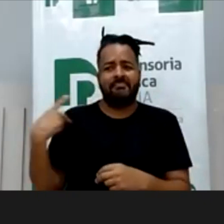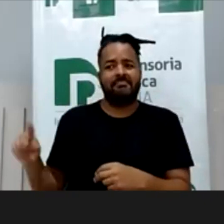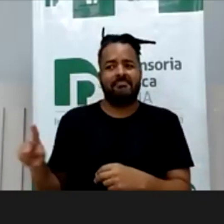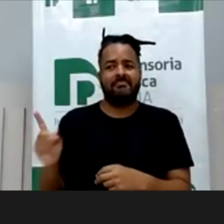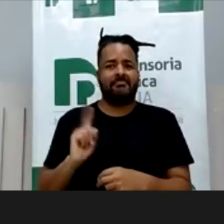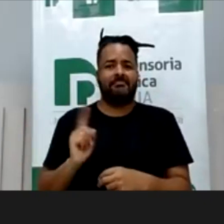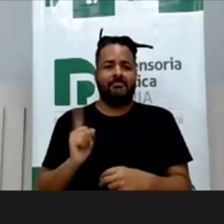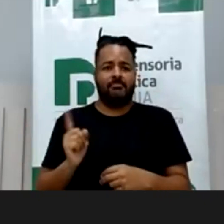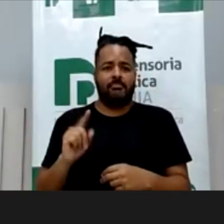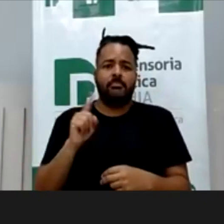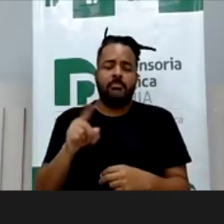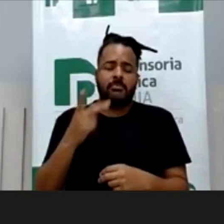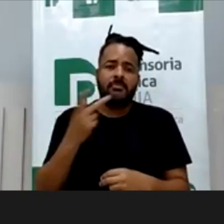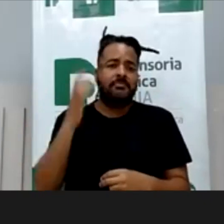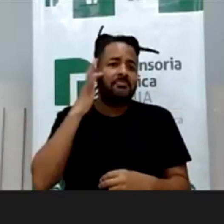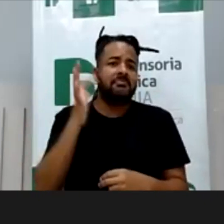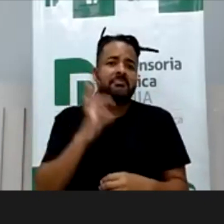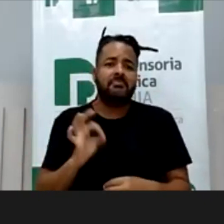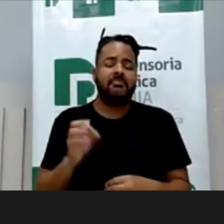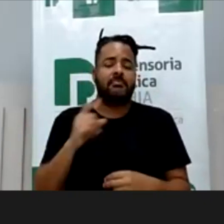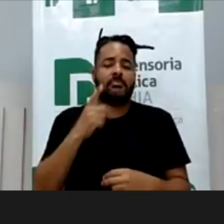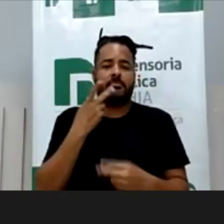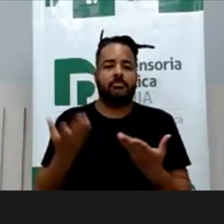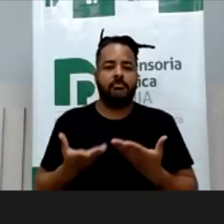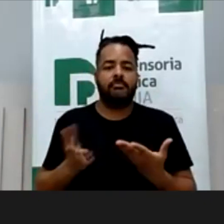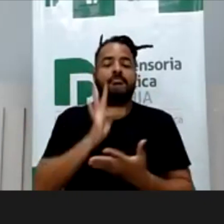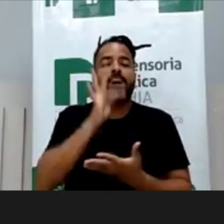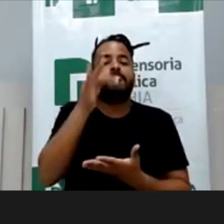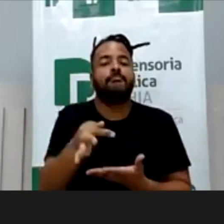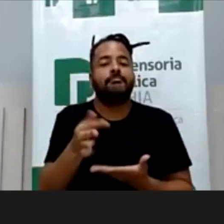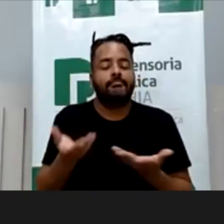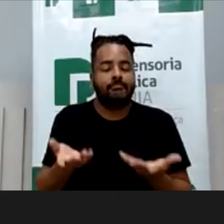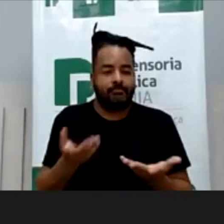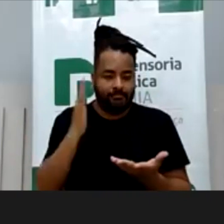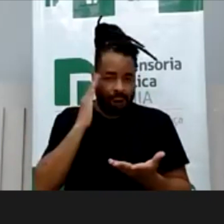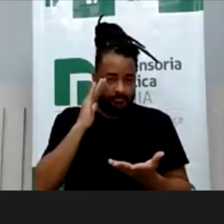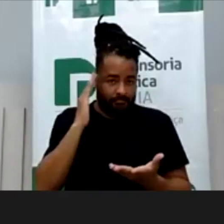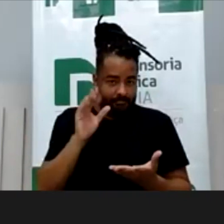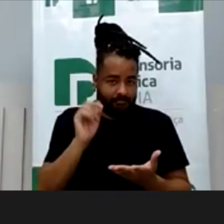aquele indivíduo, ela não sabe as repercussões daquilo pro futuro, entende?